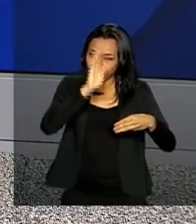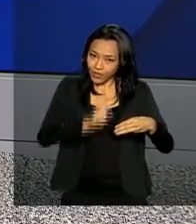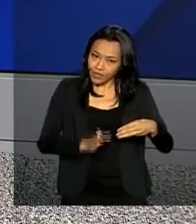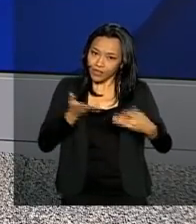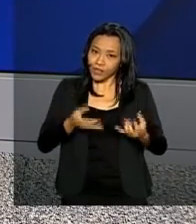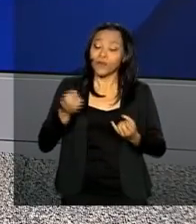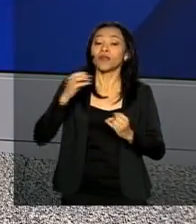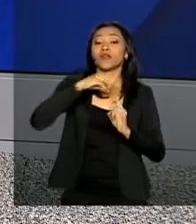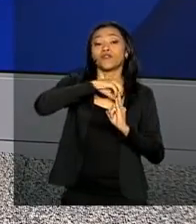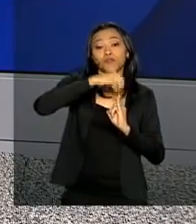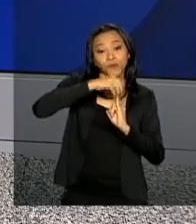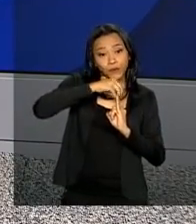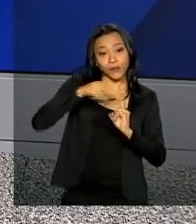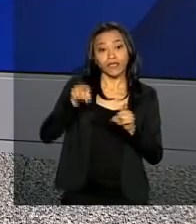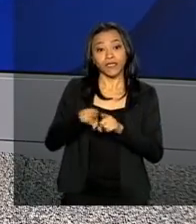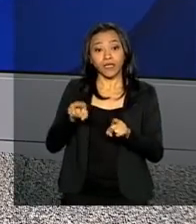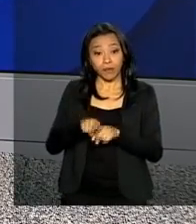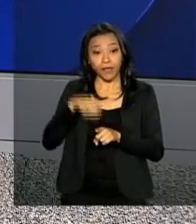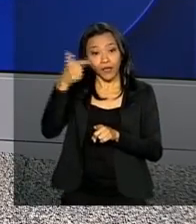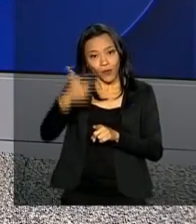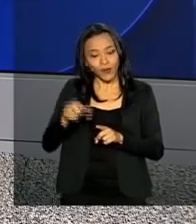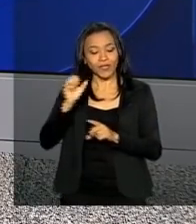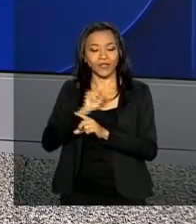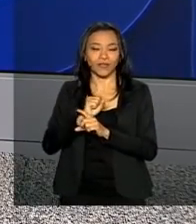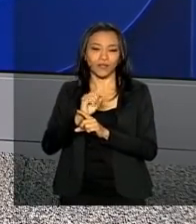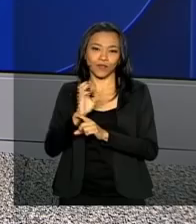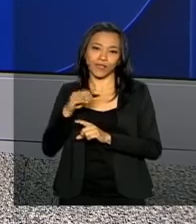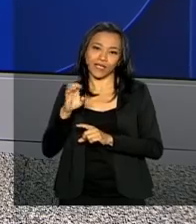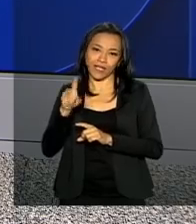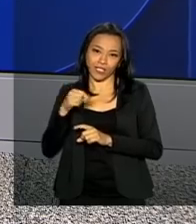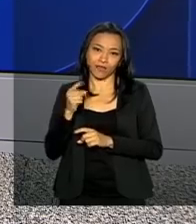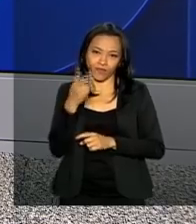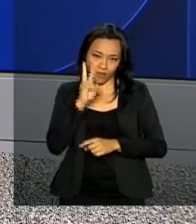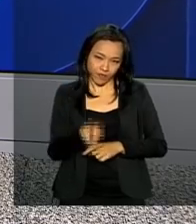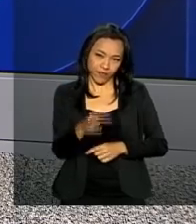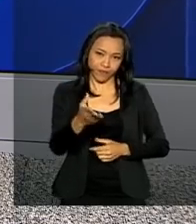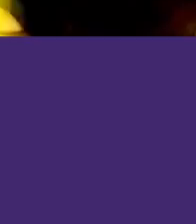Fiocruz e Sociedade Brasileira de Pediatria. Vamos ver.